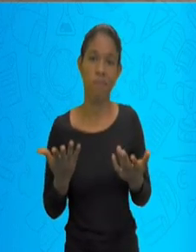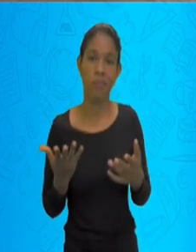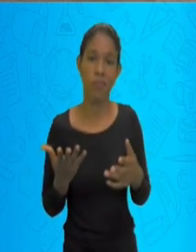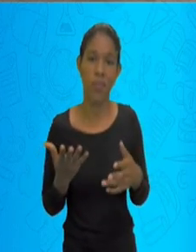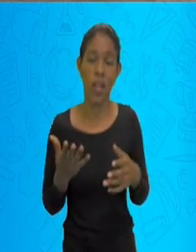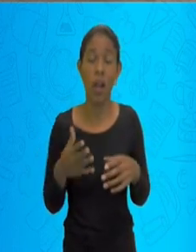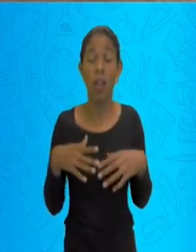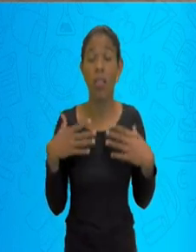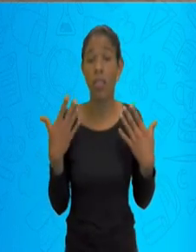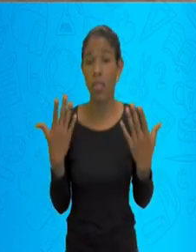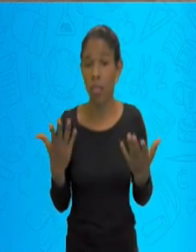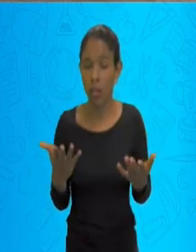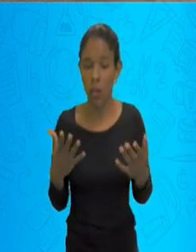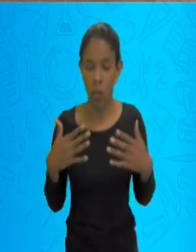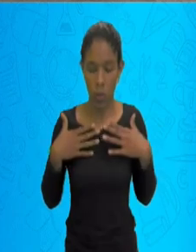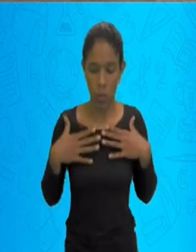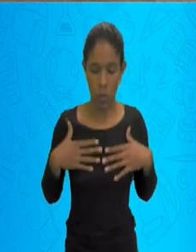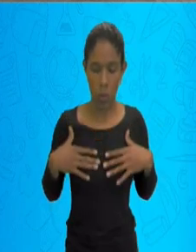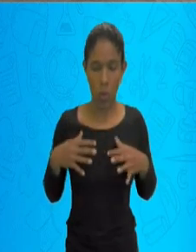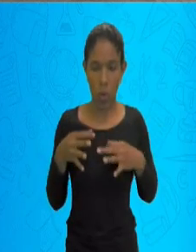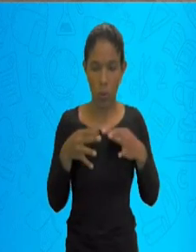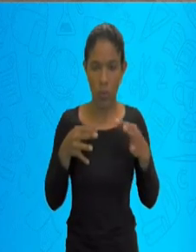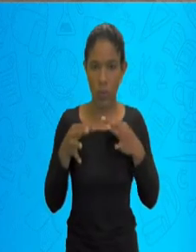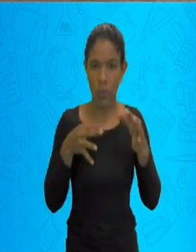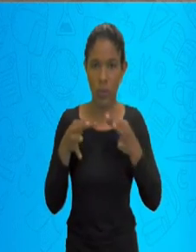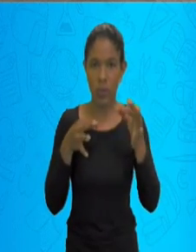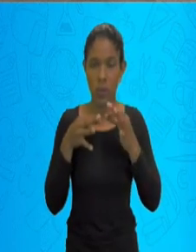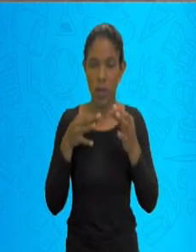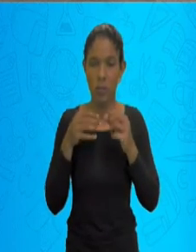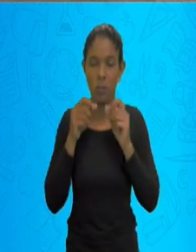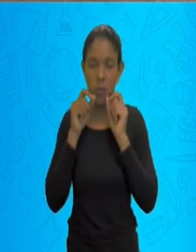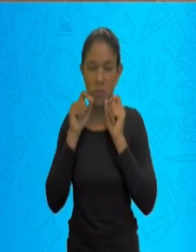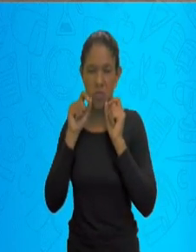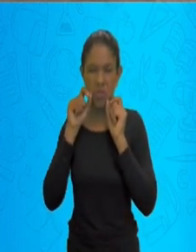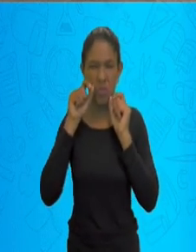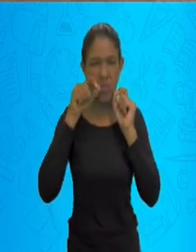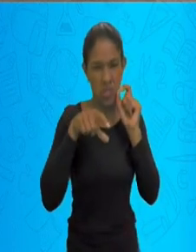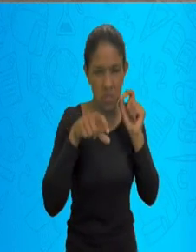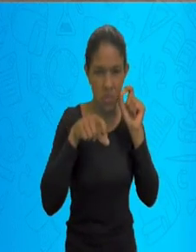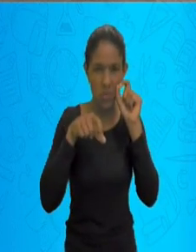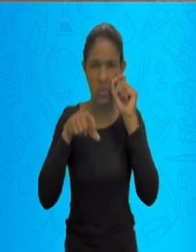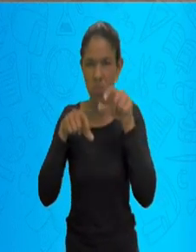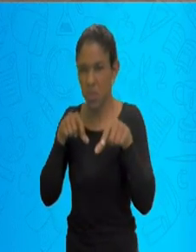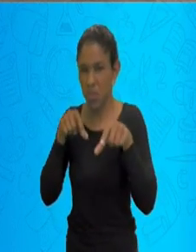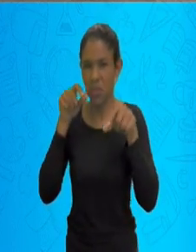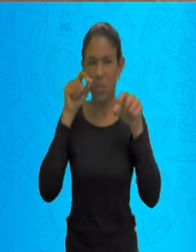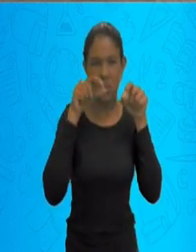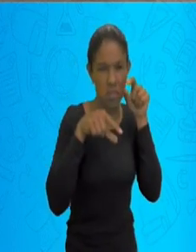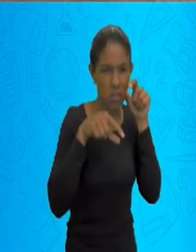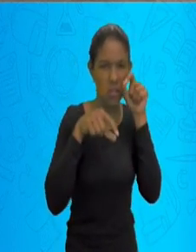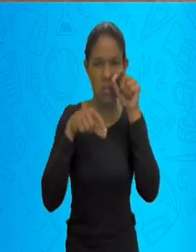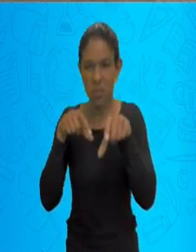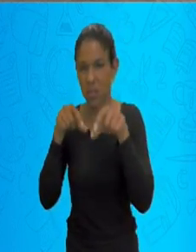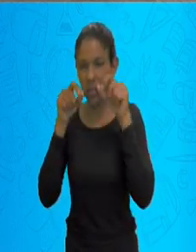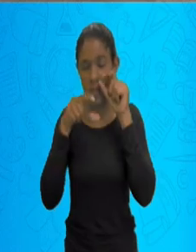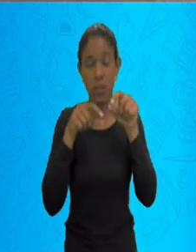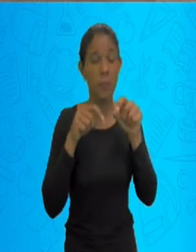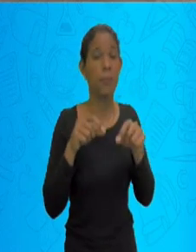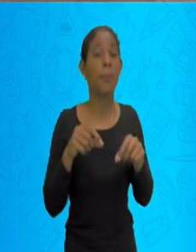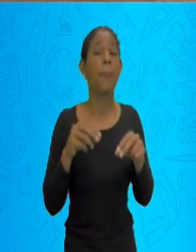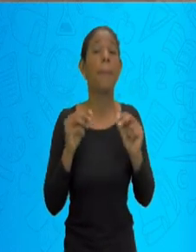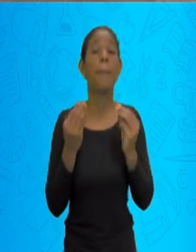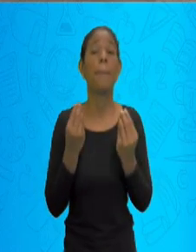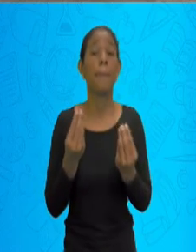aquilo que não está legal, aquilo que não vai fazer bem, aquilo que vai me irritar, vai fazer com que haja uma